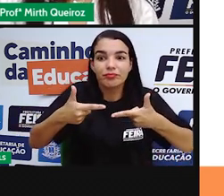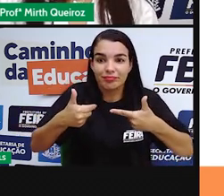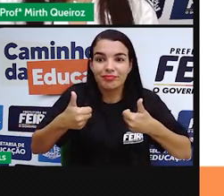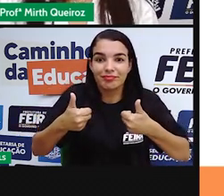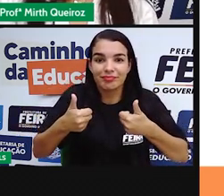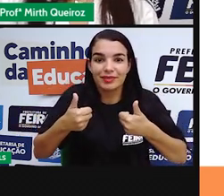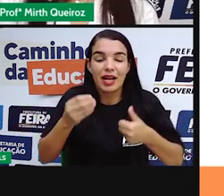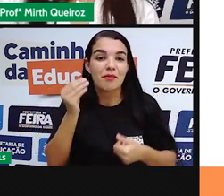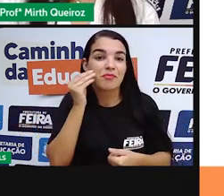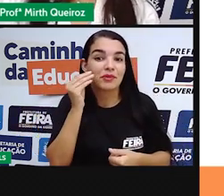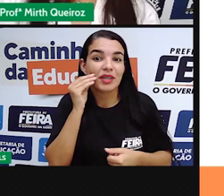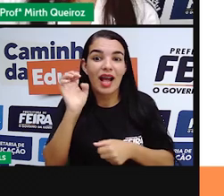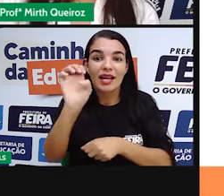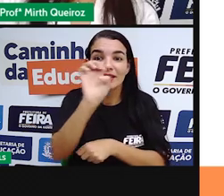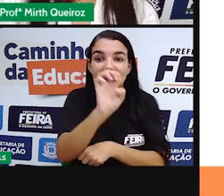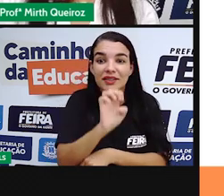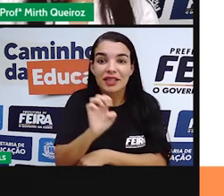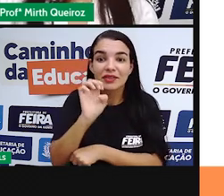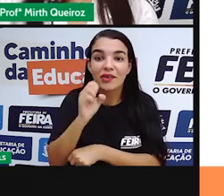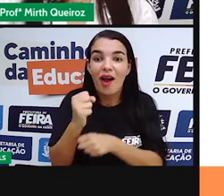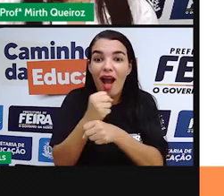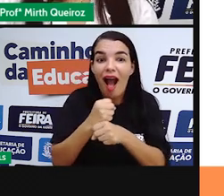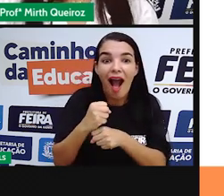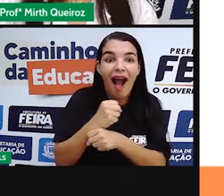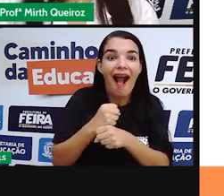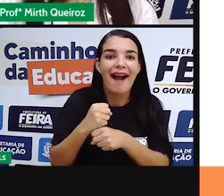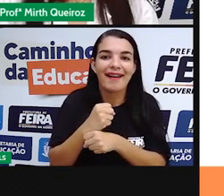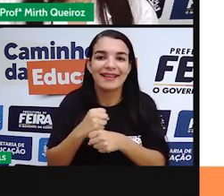as estações do ano.